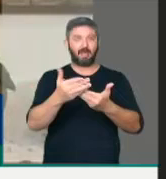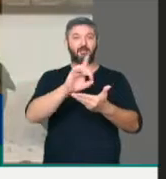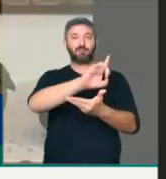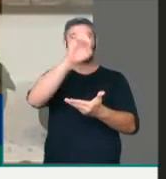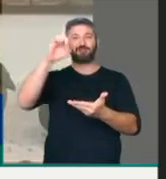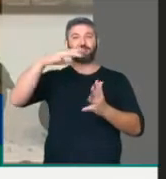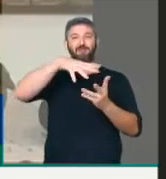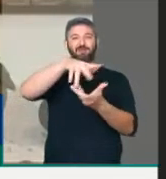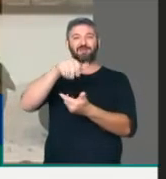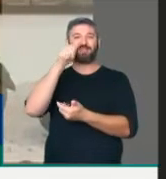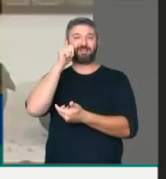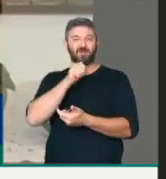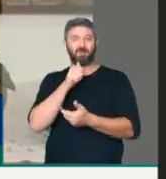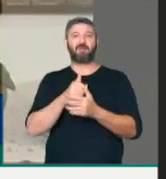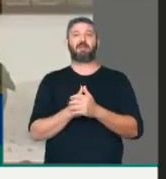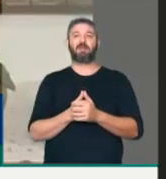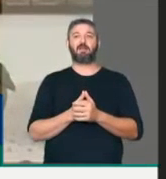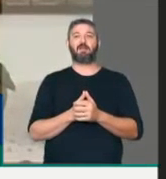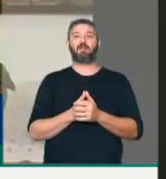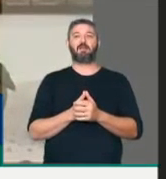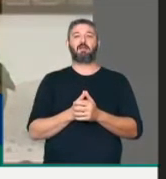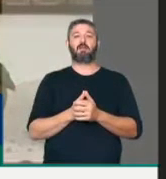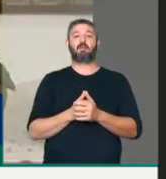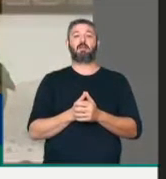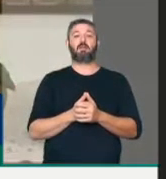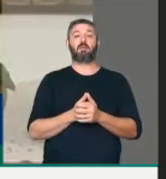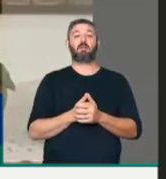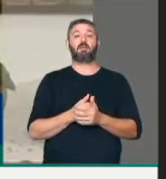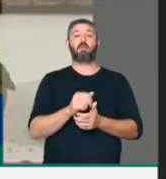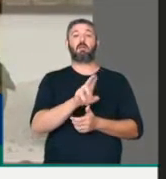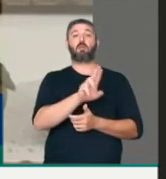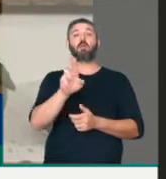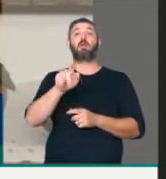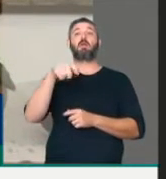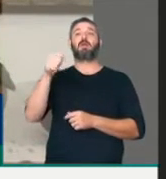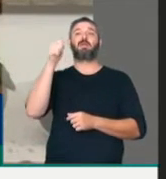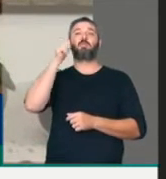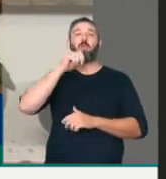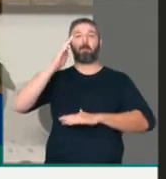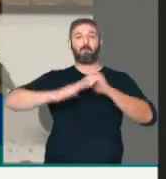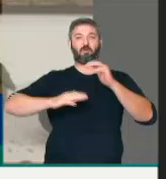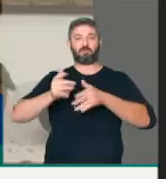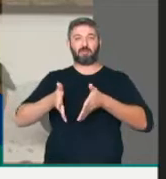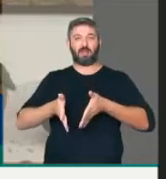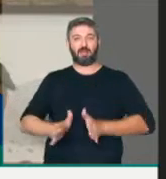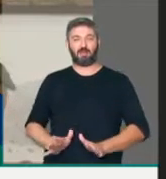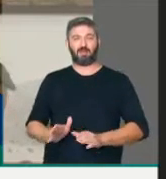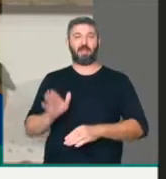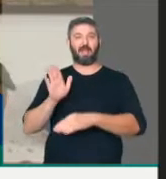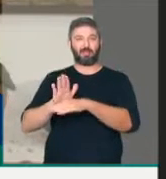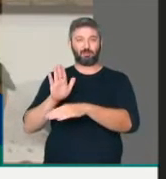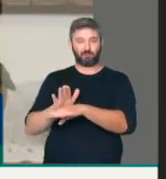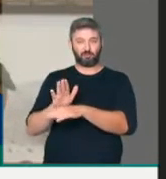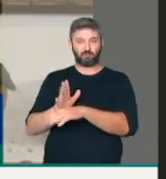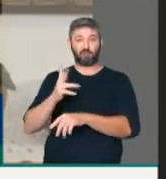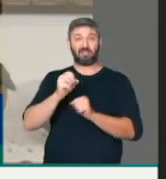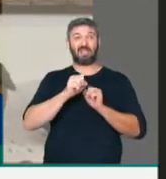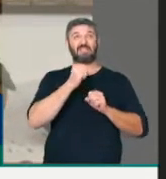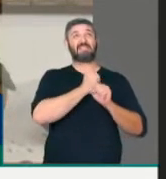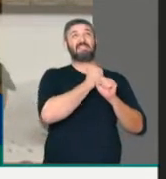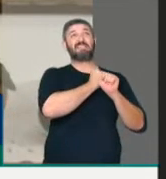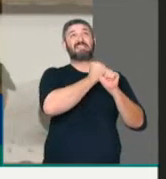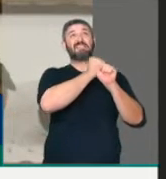Dia Internacional da Mulher em nome das parteiras, as parteiras que durante séculos,